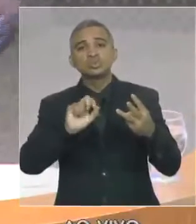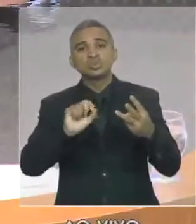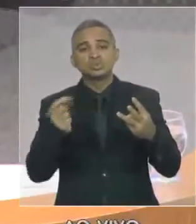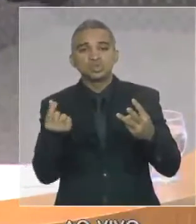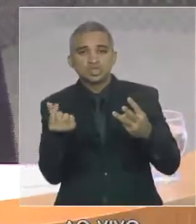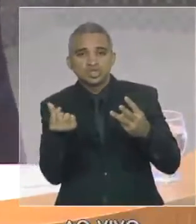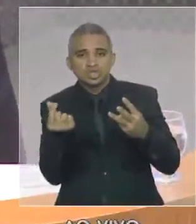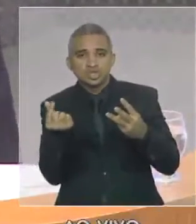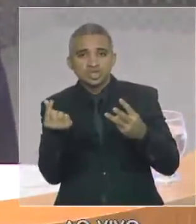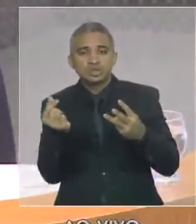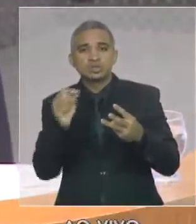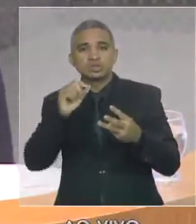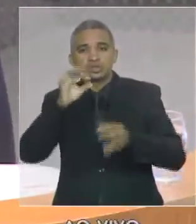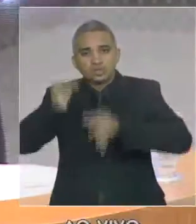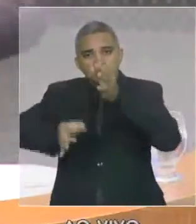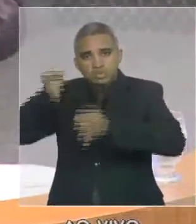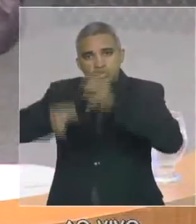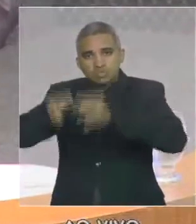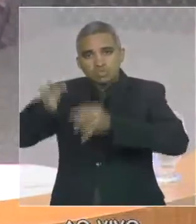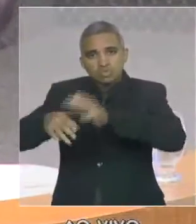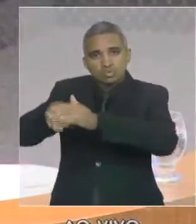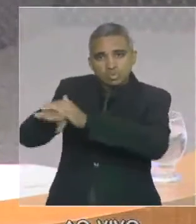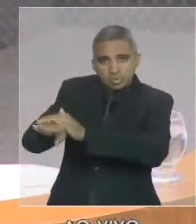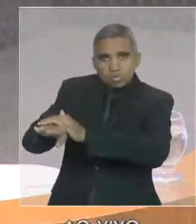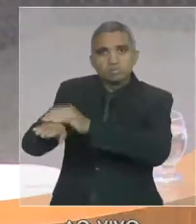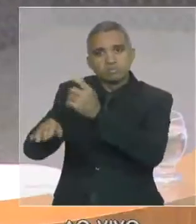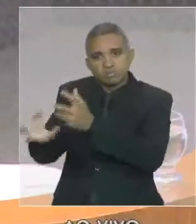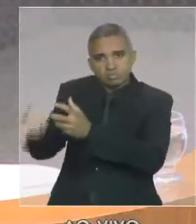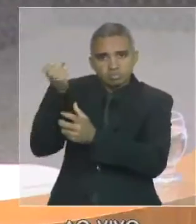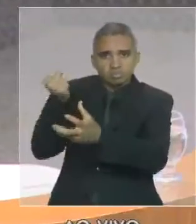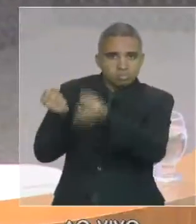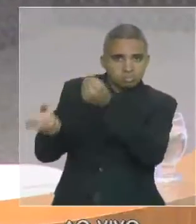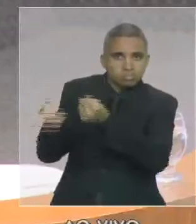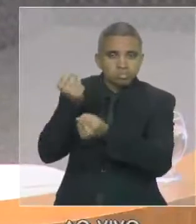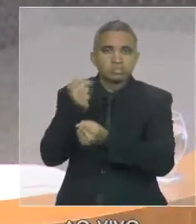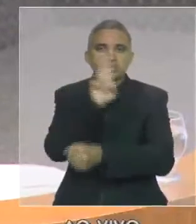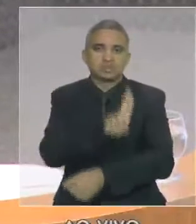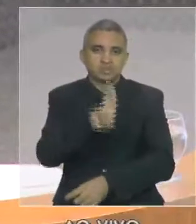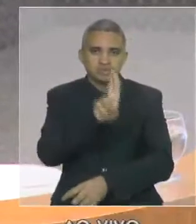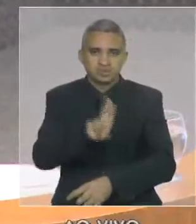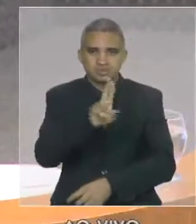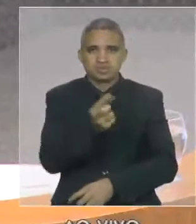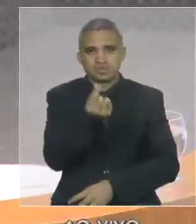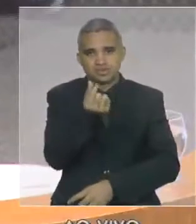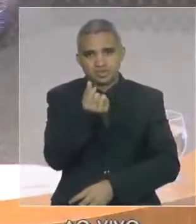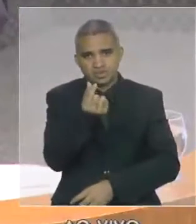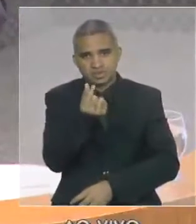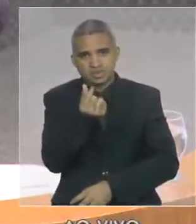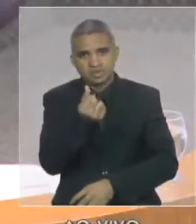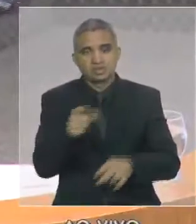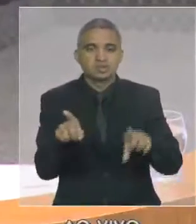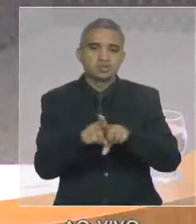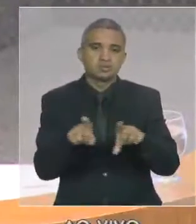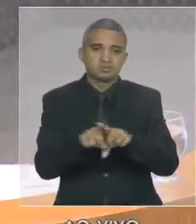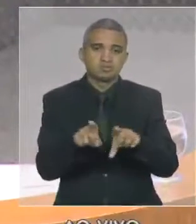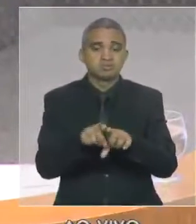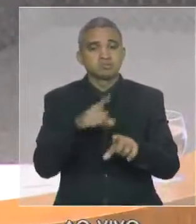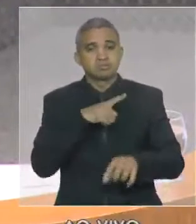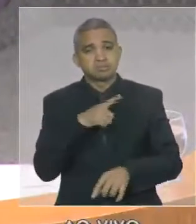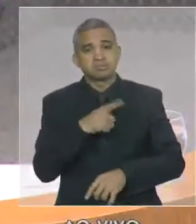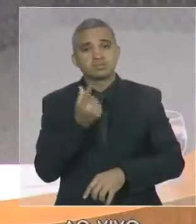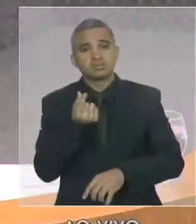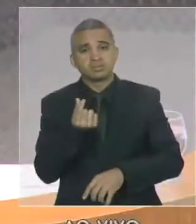nós possamos avançar nesse mecanismo de utilização de uma disponibilidade de caixa para a